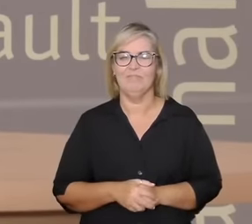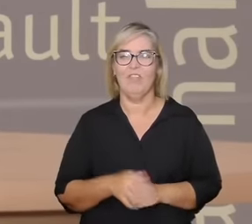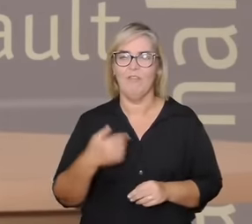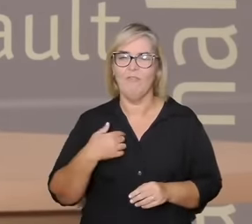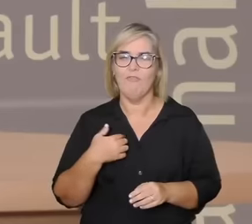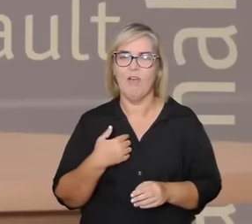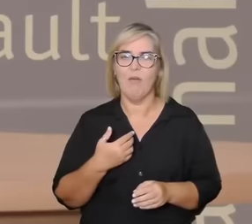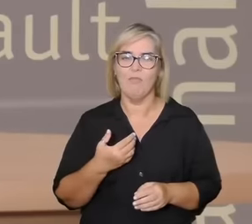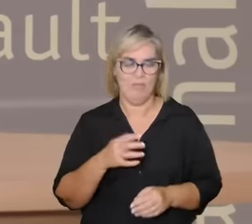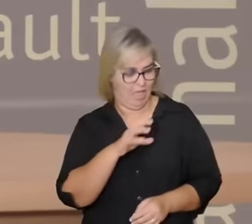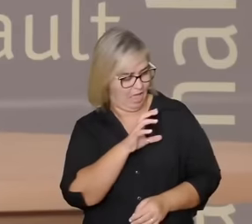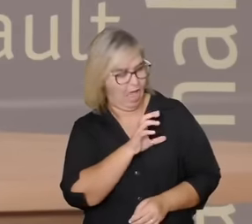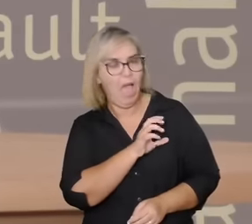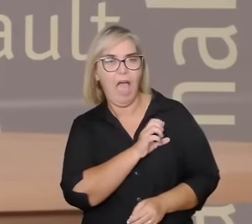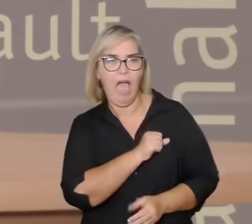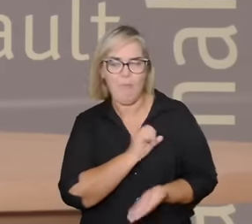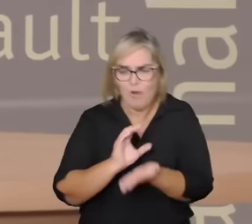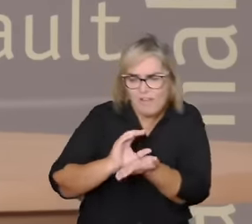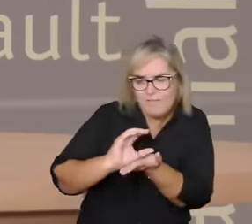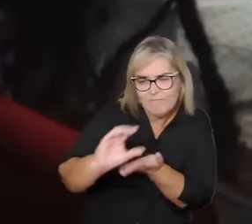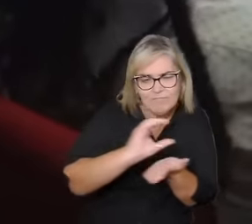talvez seja a saída para o planeta